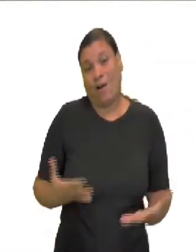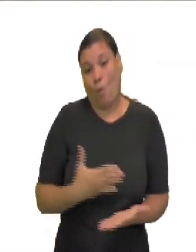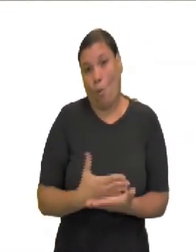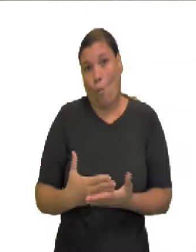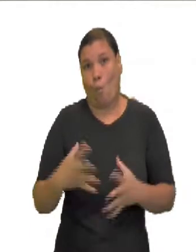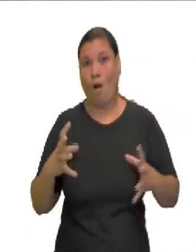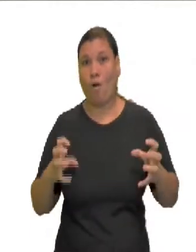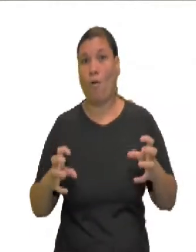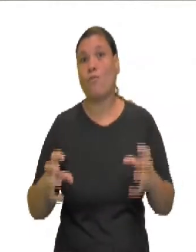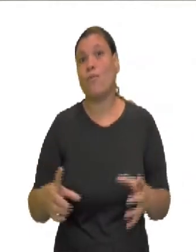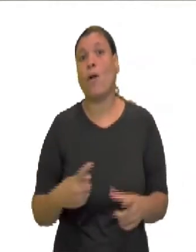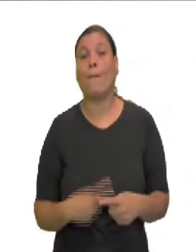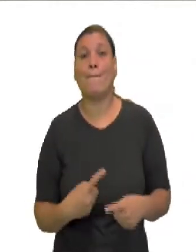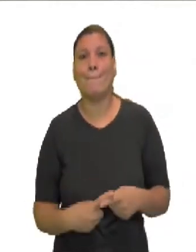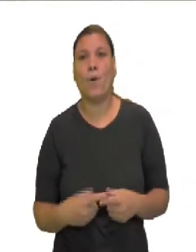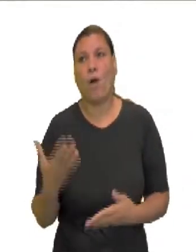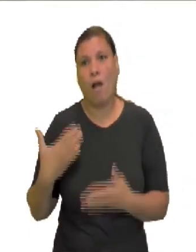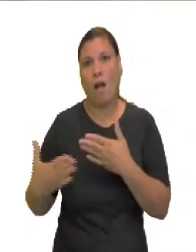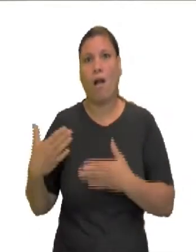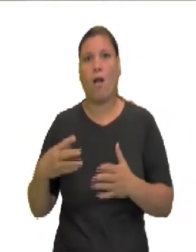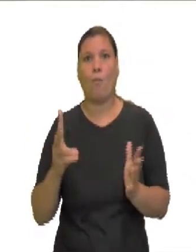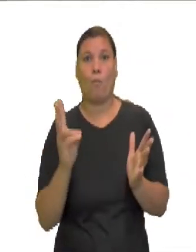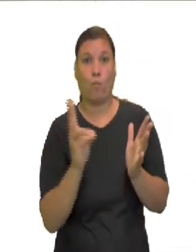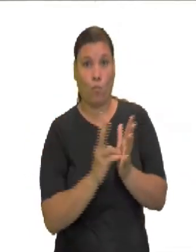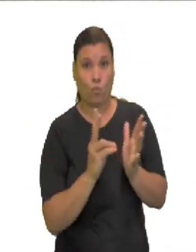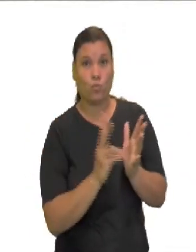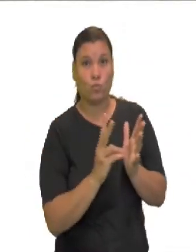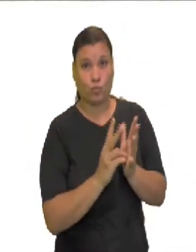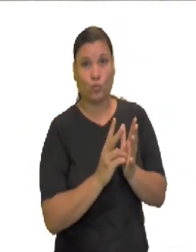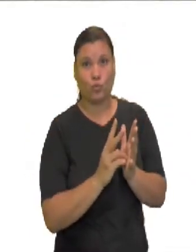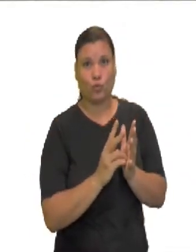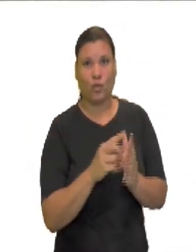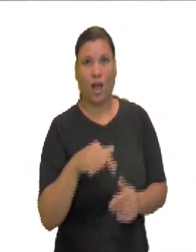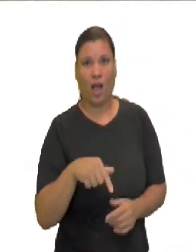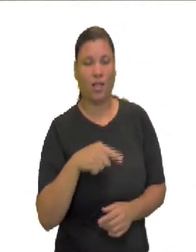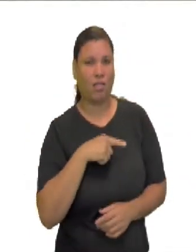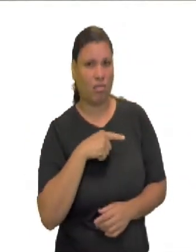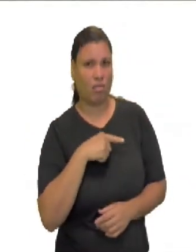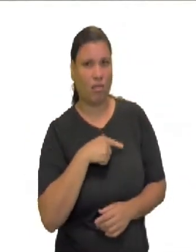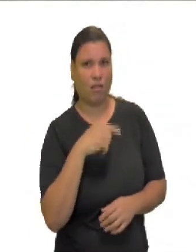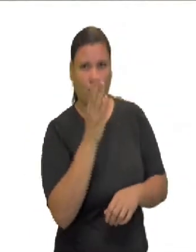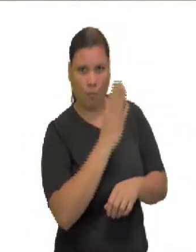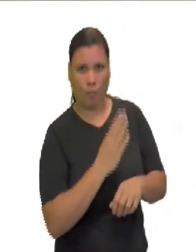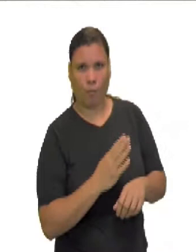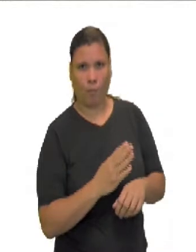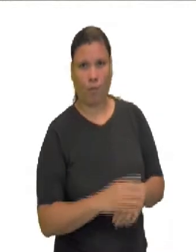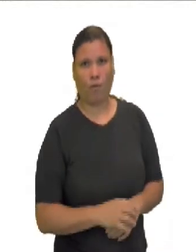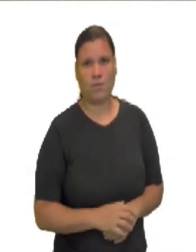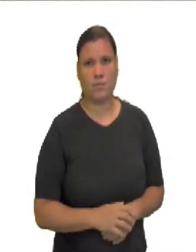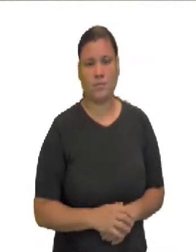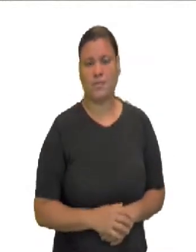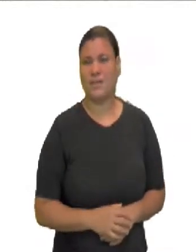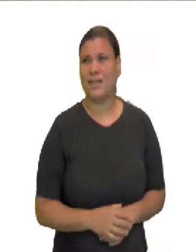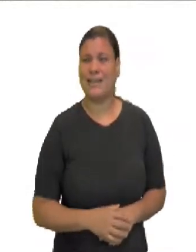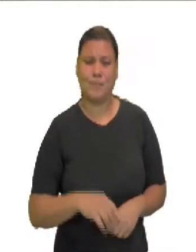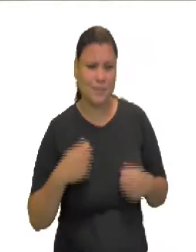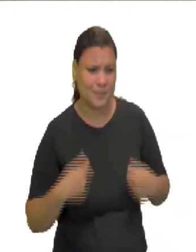aqueles indígenas que aqui habitavam. E eles tinham que se acostumar a isso. Essa posição,